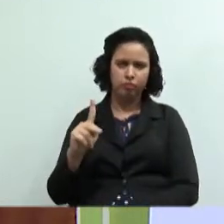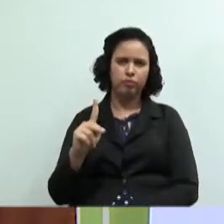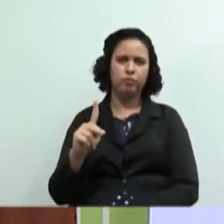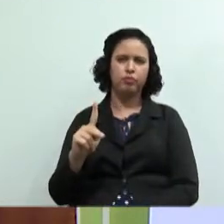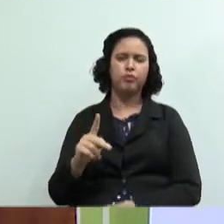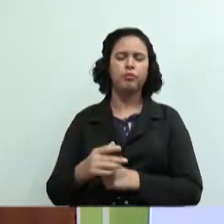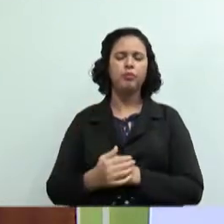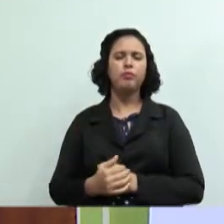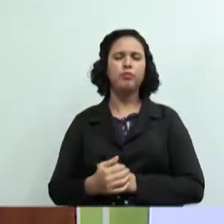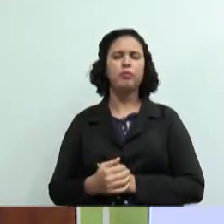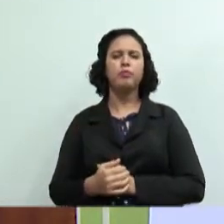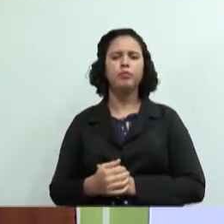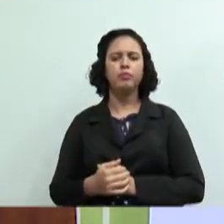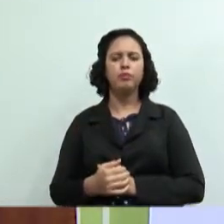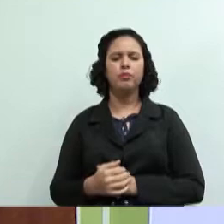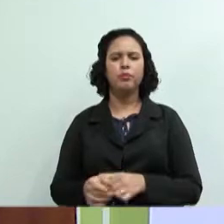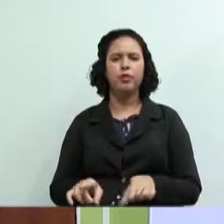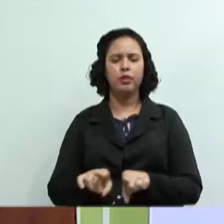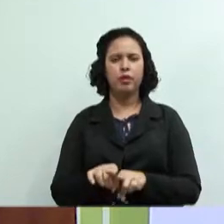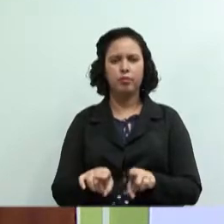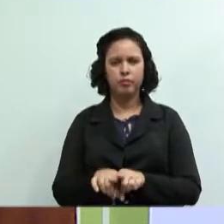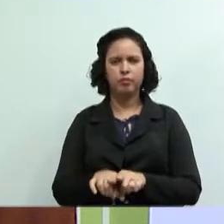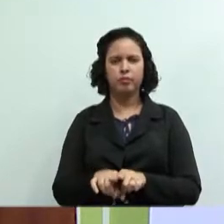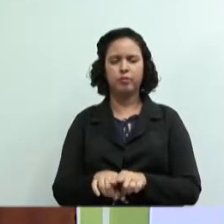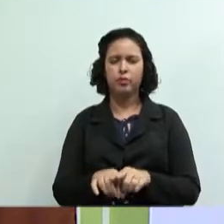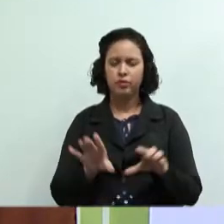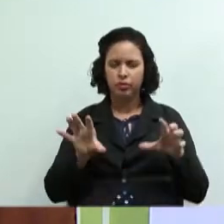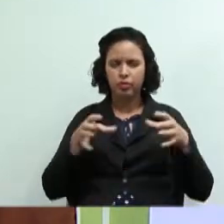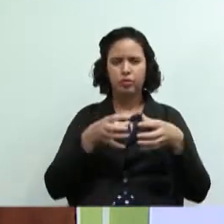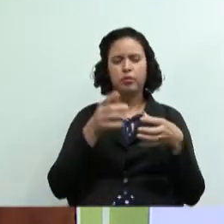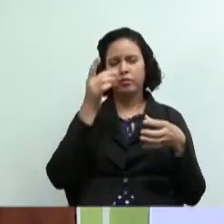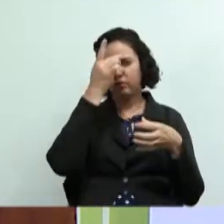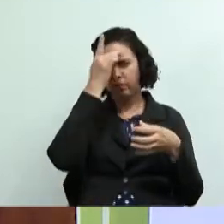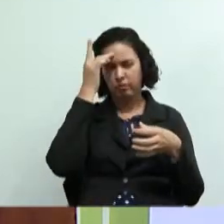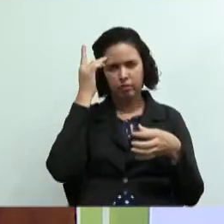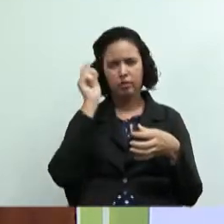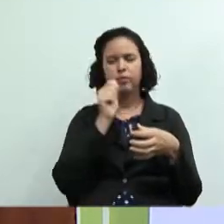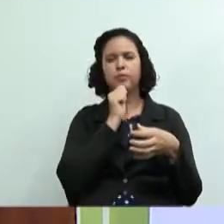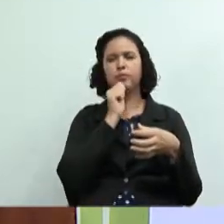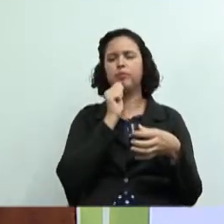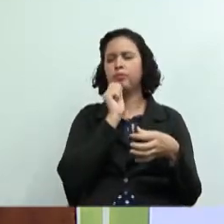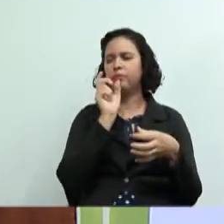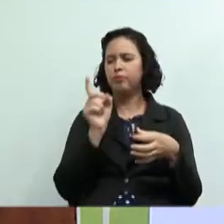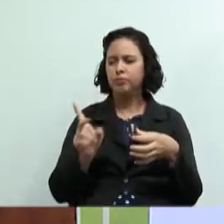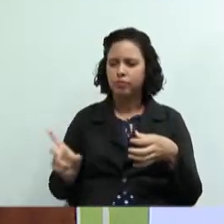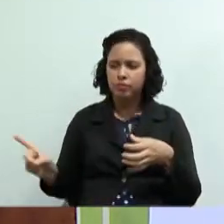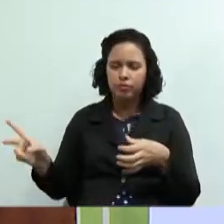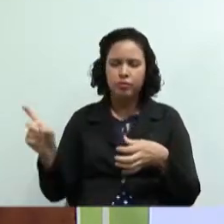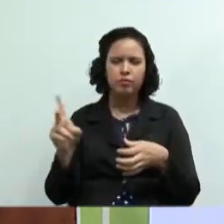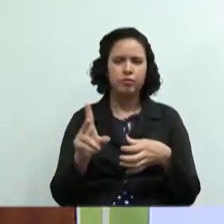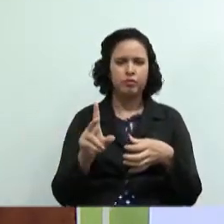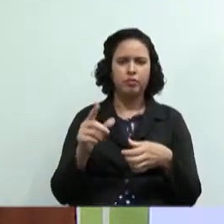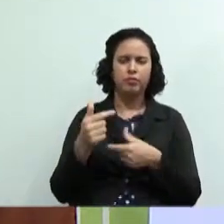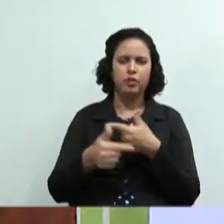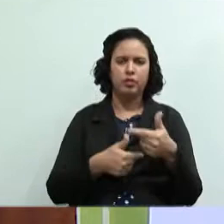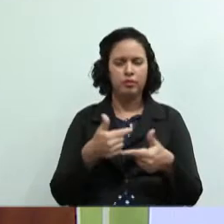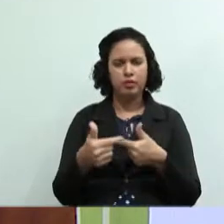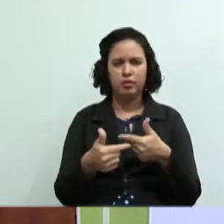caso de trabalhadores que não tem mercado para eles numa região eles se organizam e falam vamos criar o nosso próprio mercado